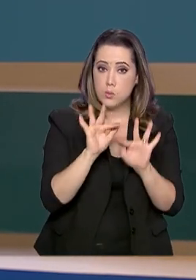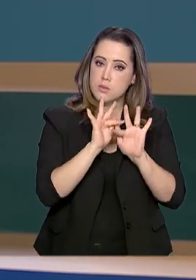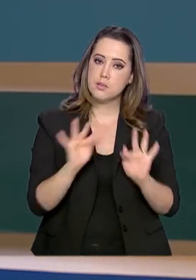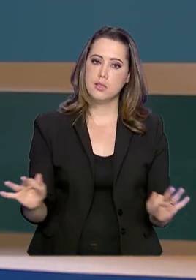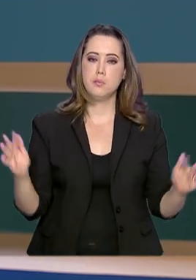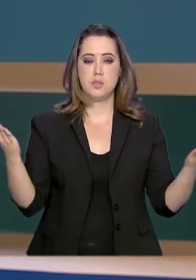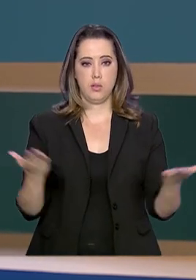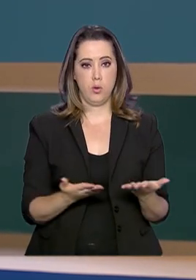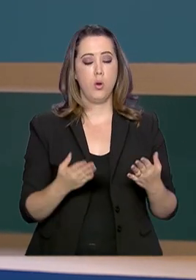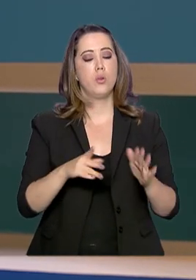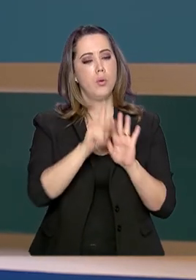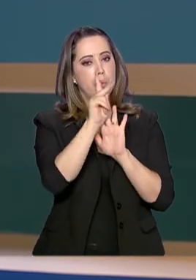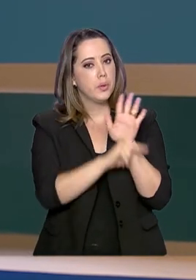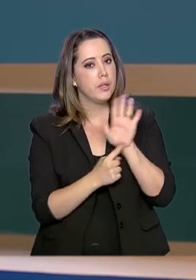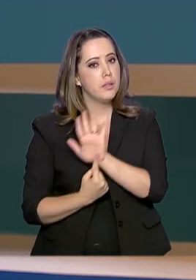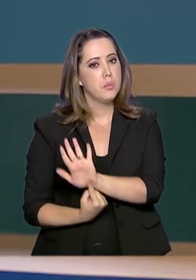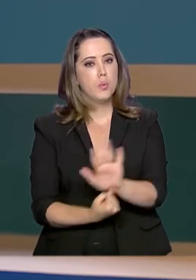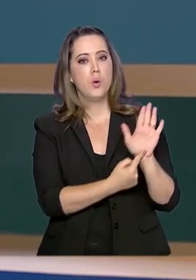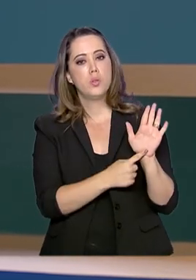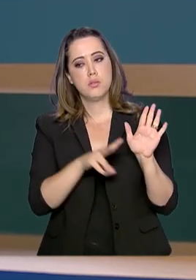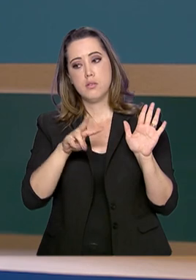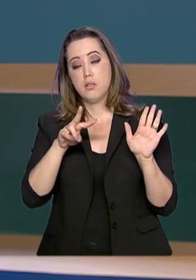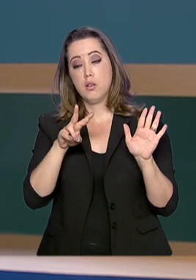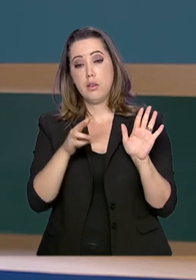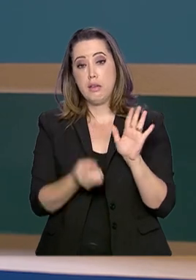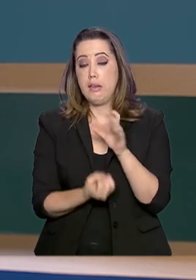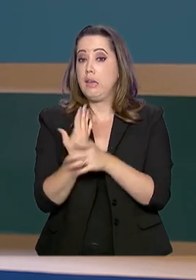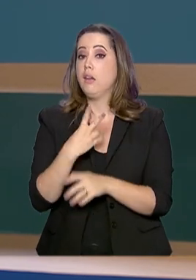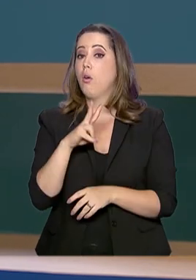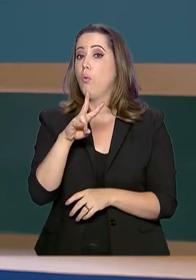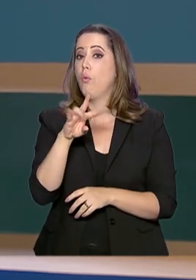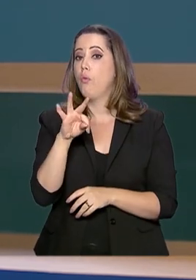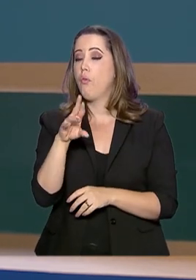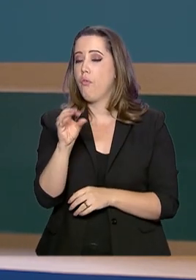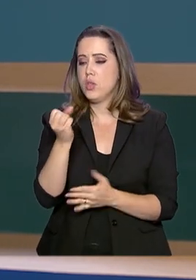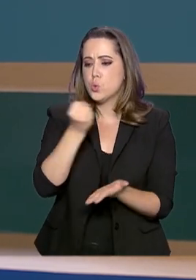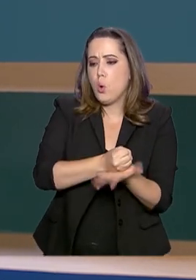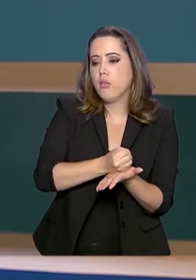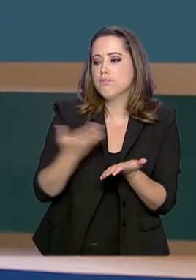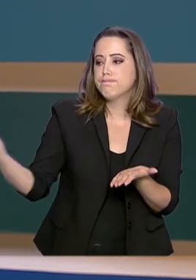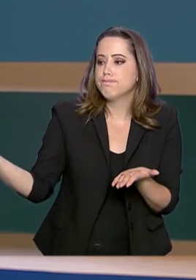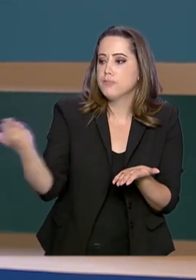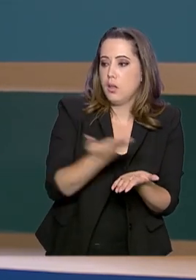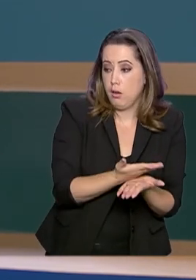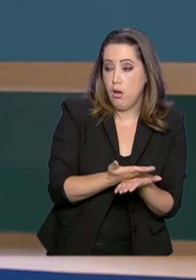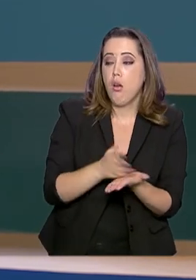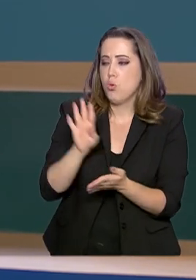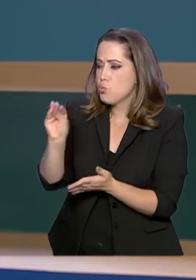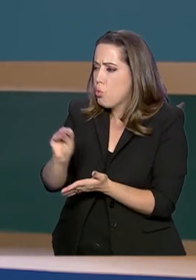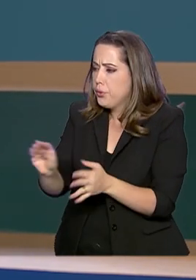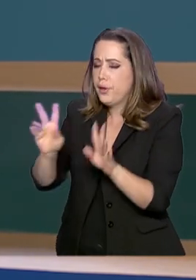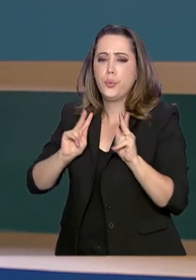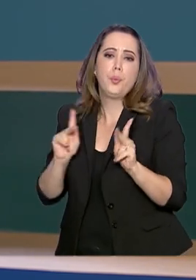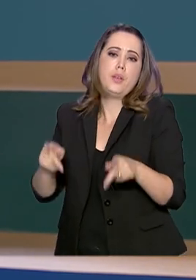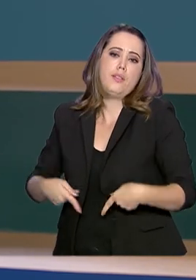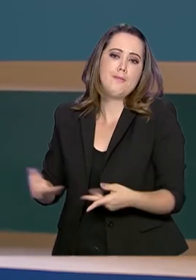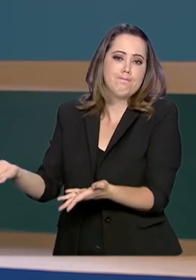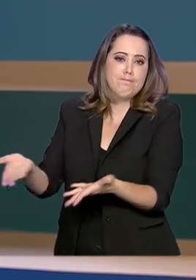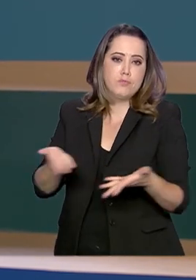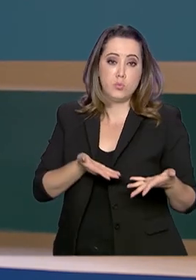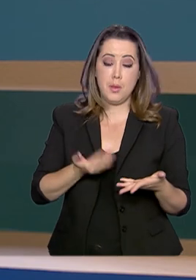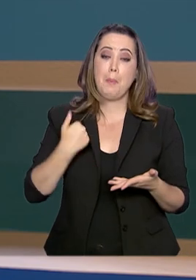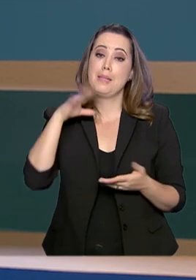das Relações Exteriores institui o visto temporário para a acolhida humanitária, o que torna o processo mais rápido e seguro,